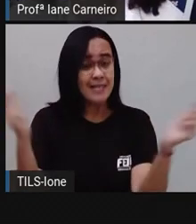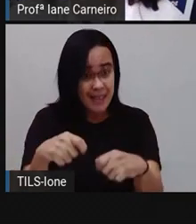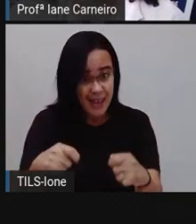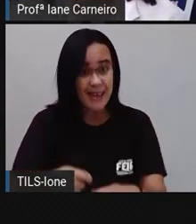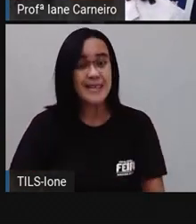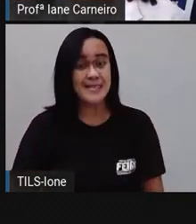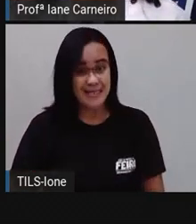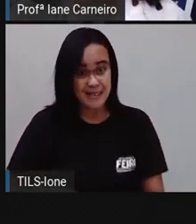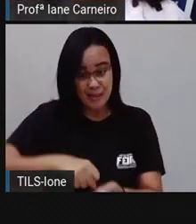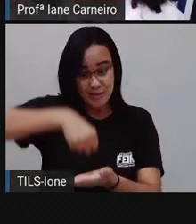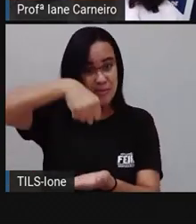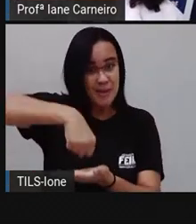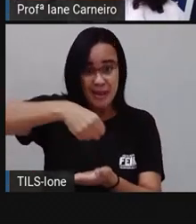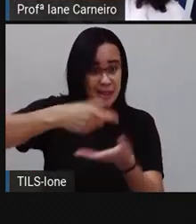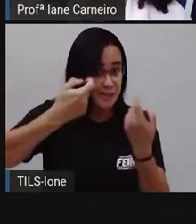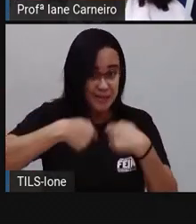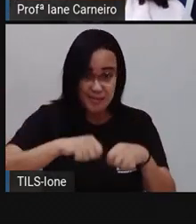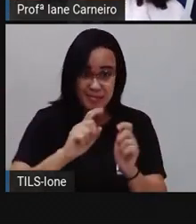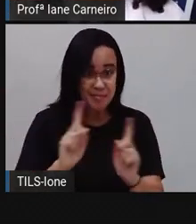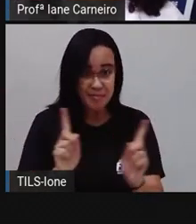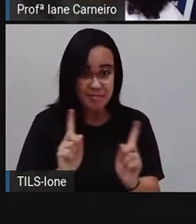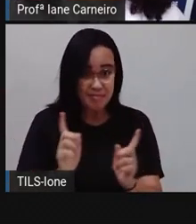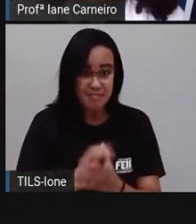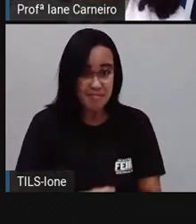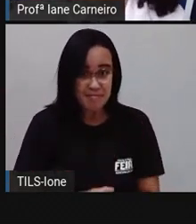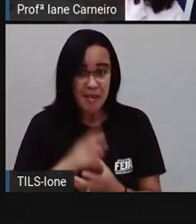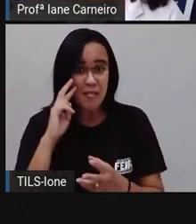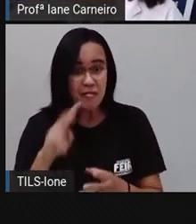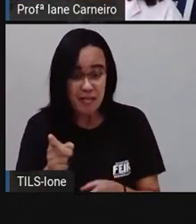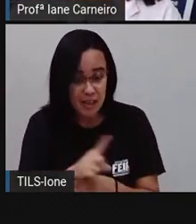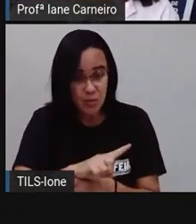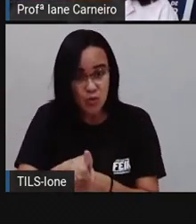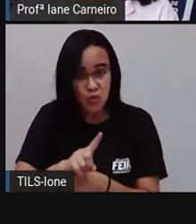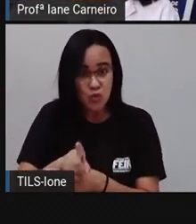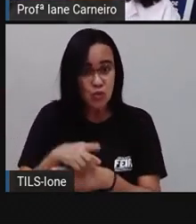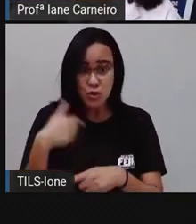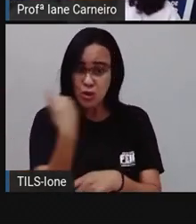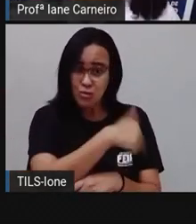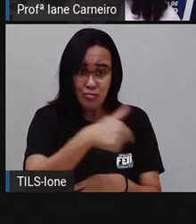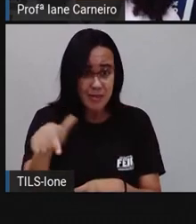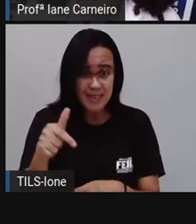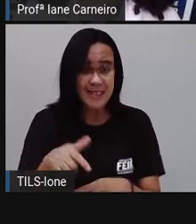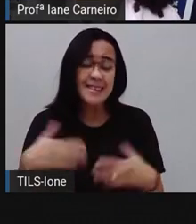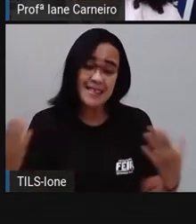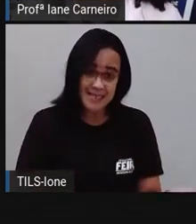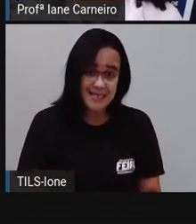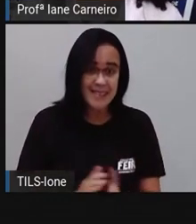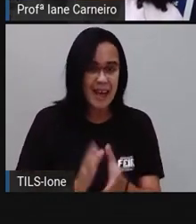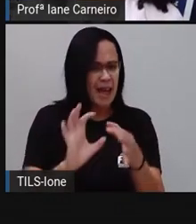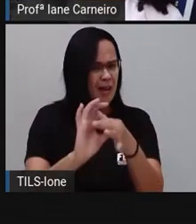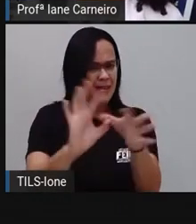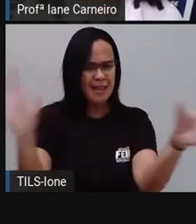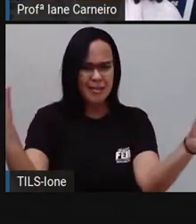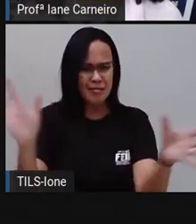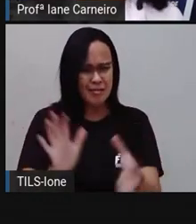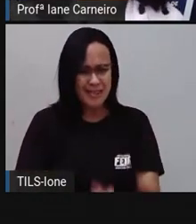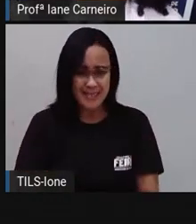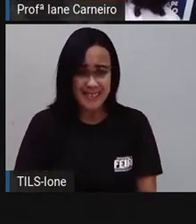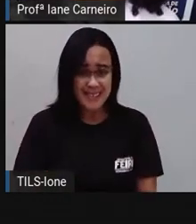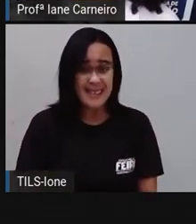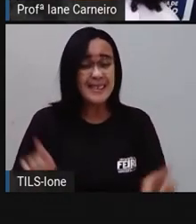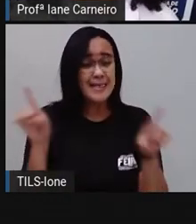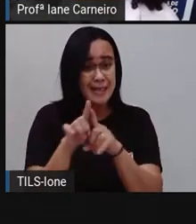pesado, né? A balança para pesar esses produtos, né? E uma coisa muito